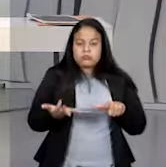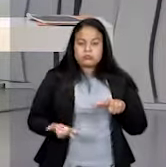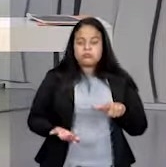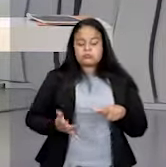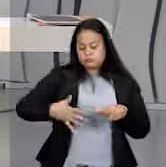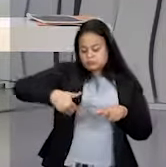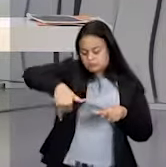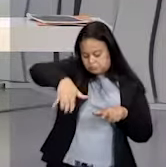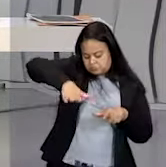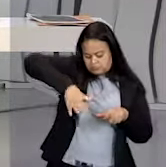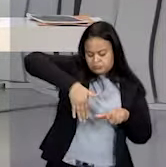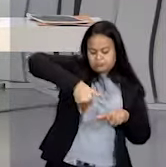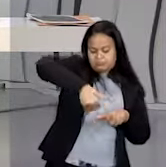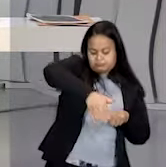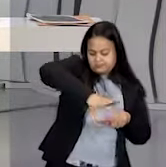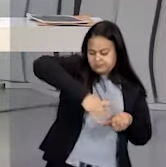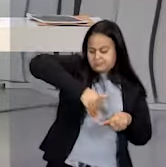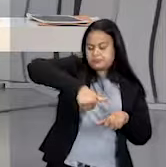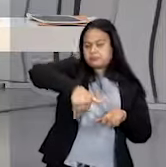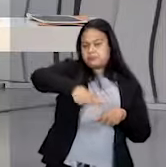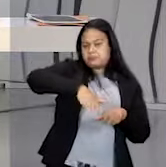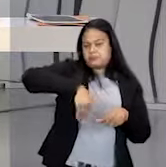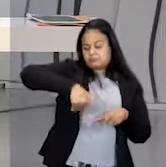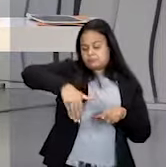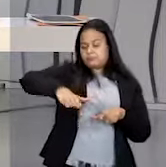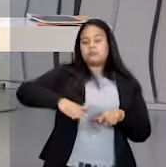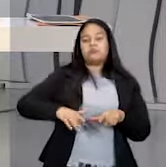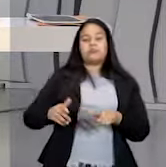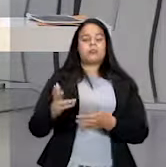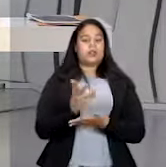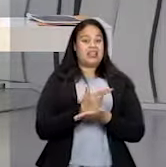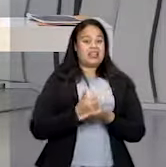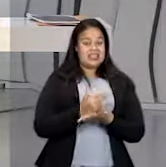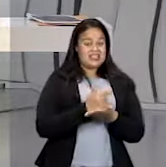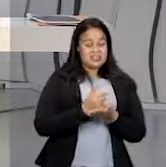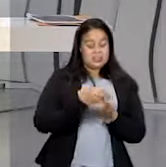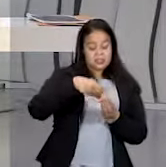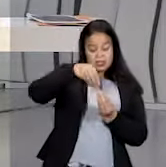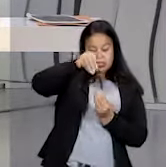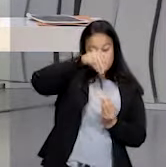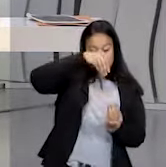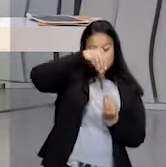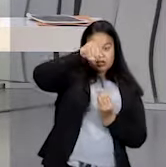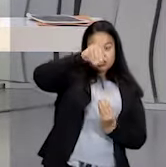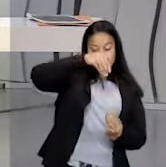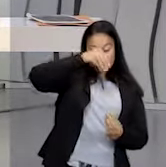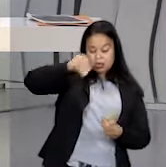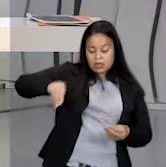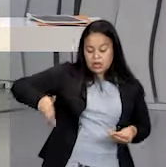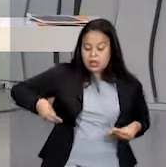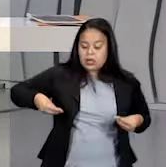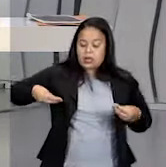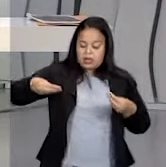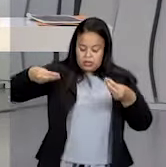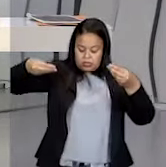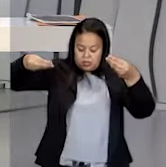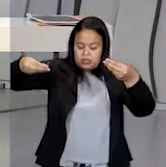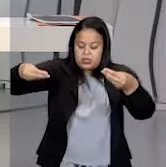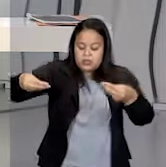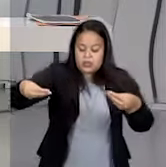substância fotossensível. Pega o desenho na transparência. Coloca ele aqui em cima.